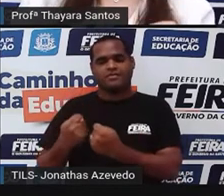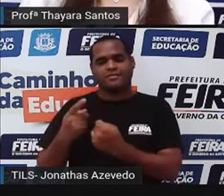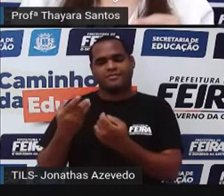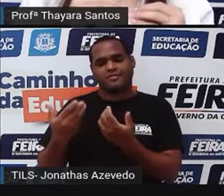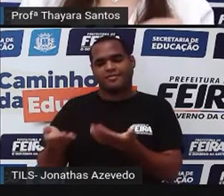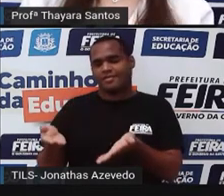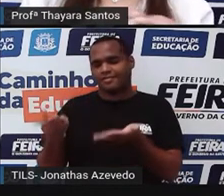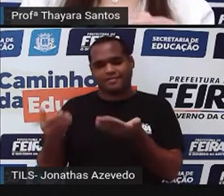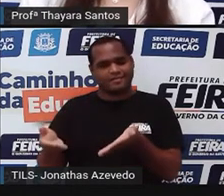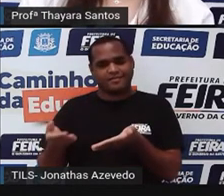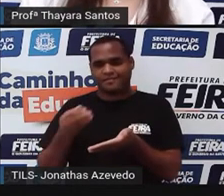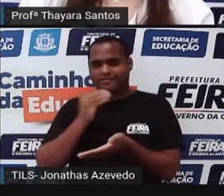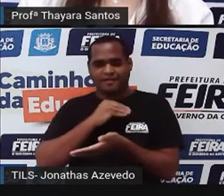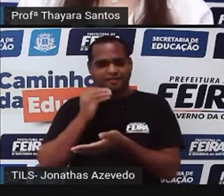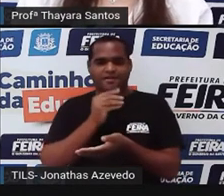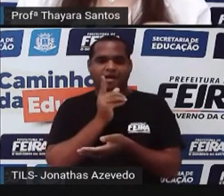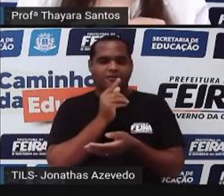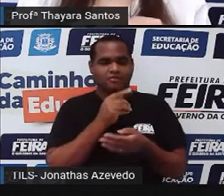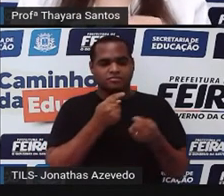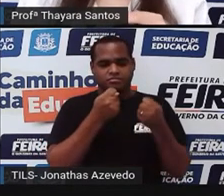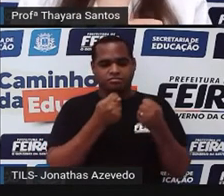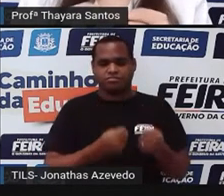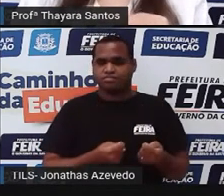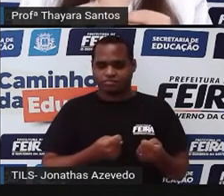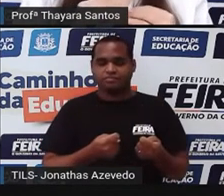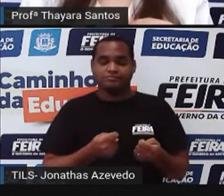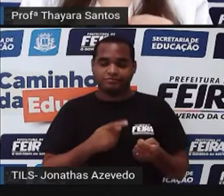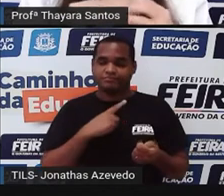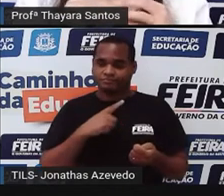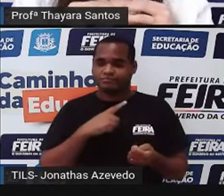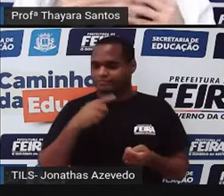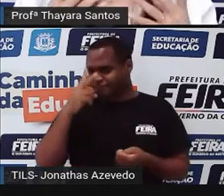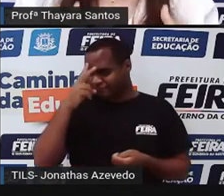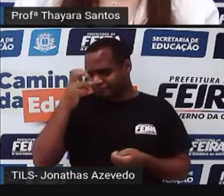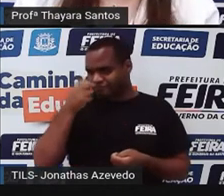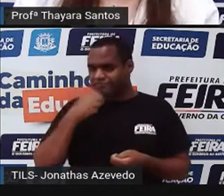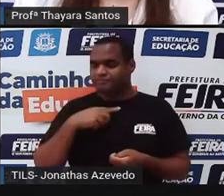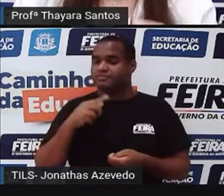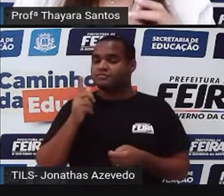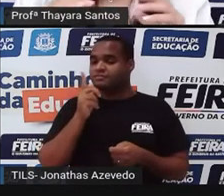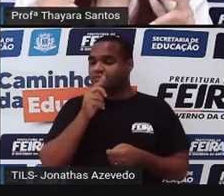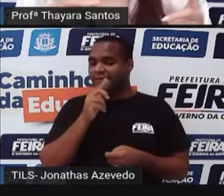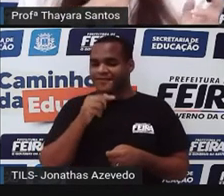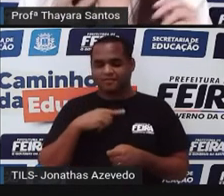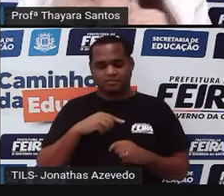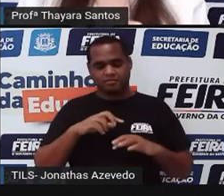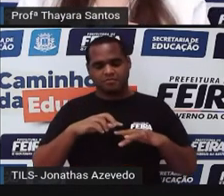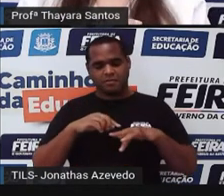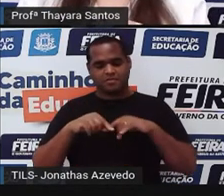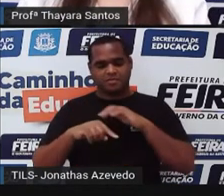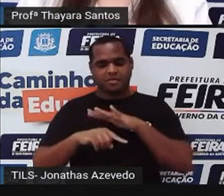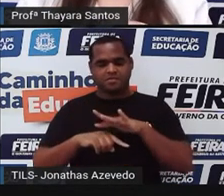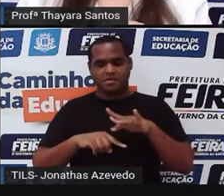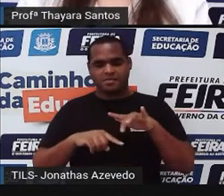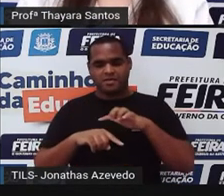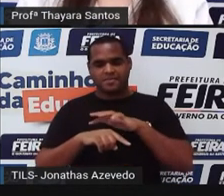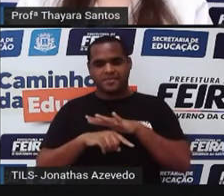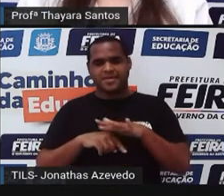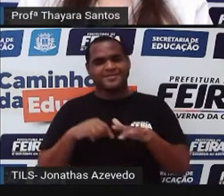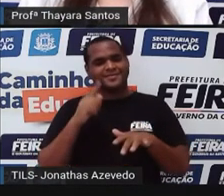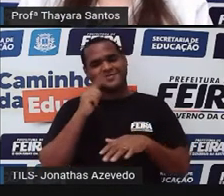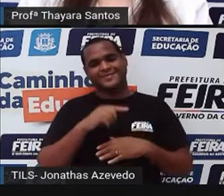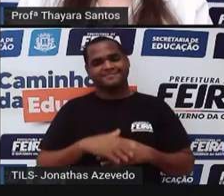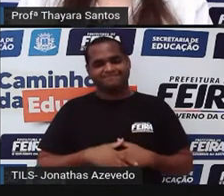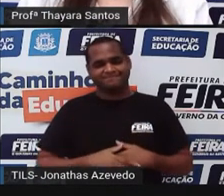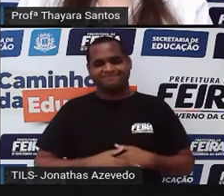menor que a densidade da água. Então, se a densidade dele é menor que a da água, ele boia. Ele fica ali na superfície. Já se